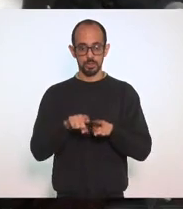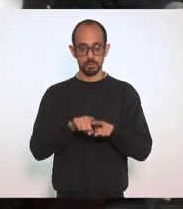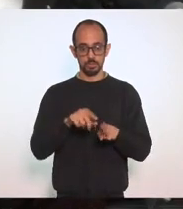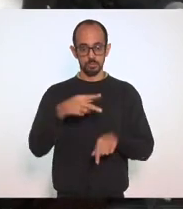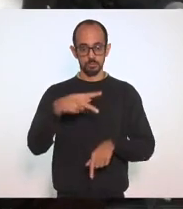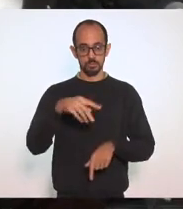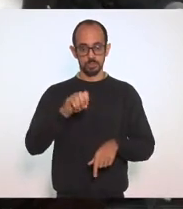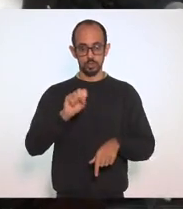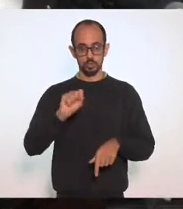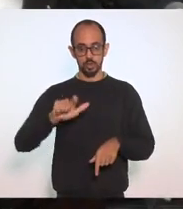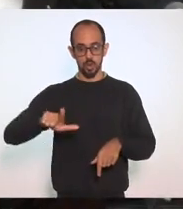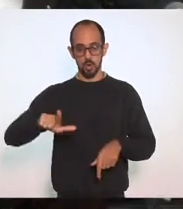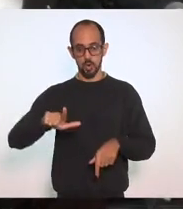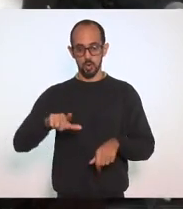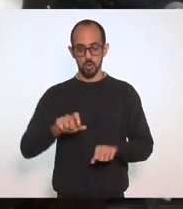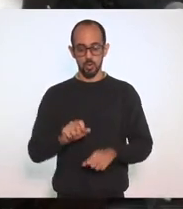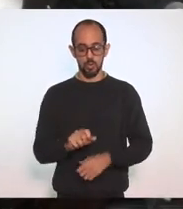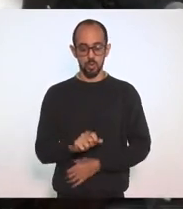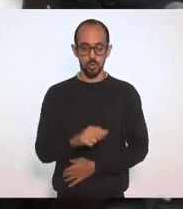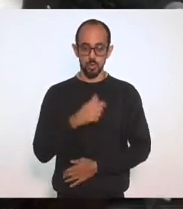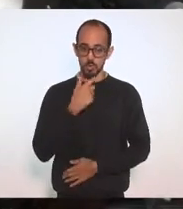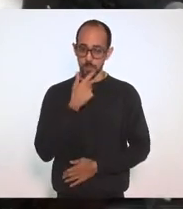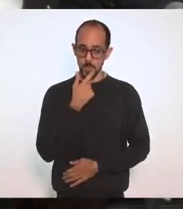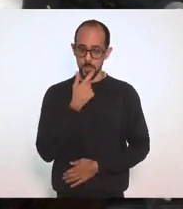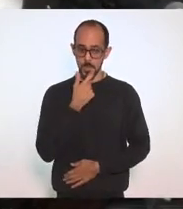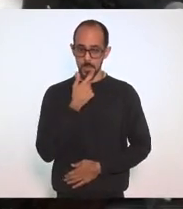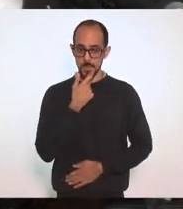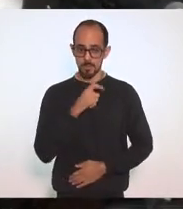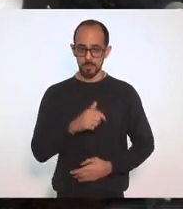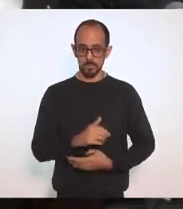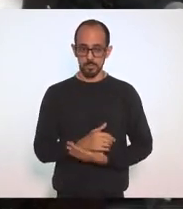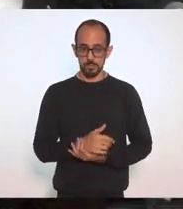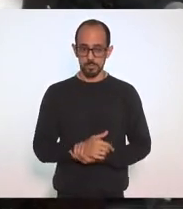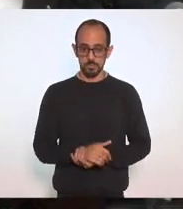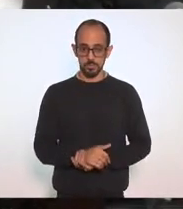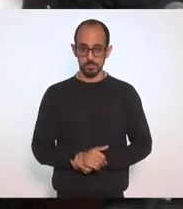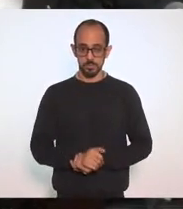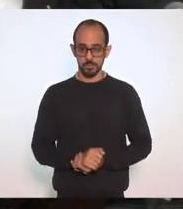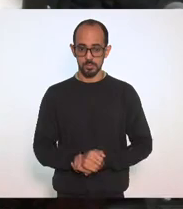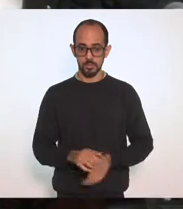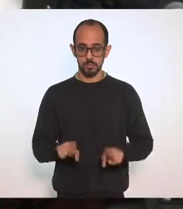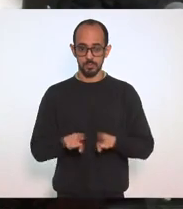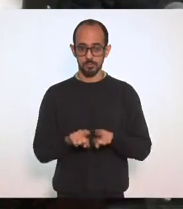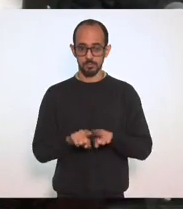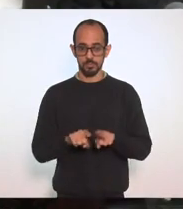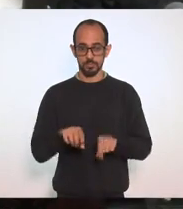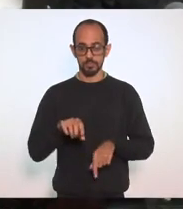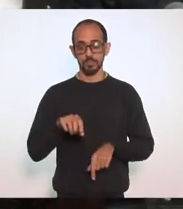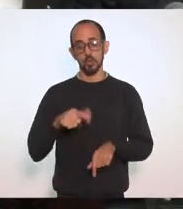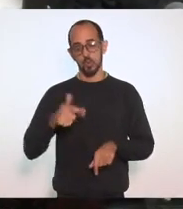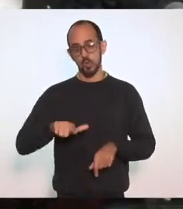e do subtenente.